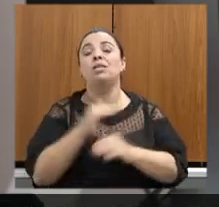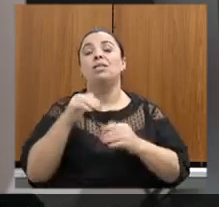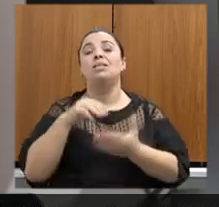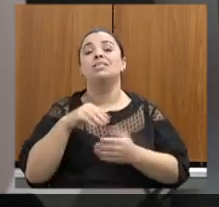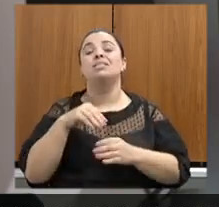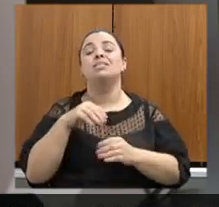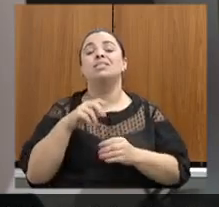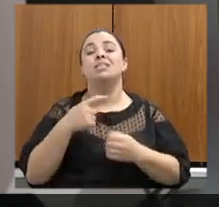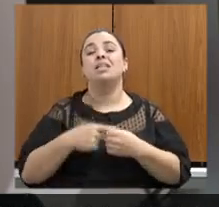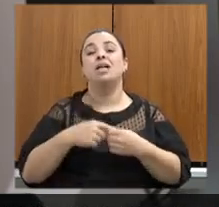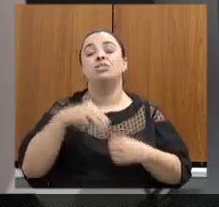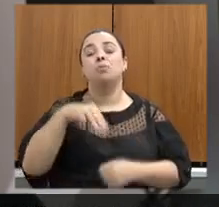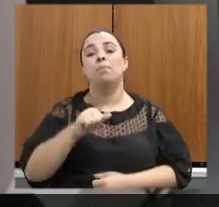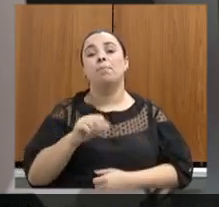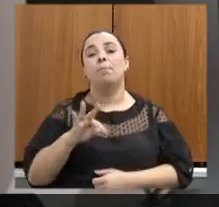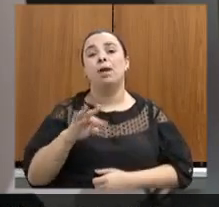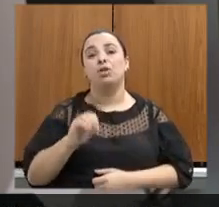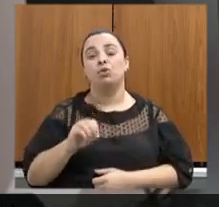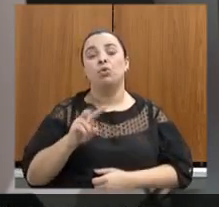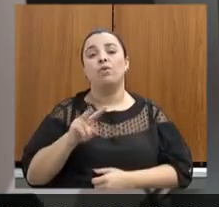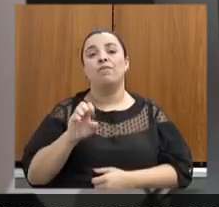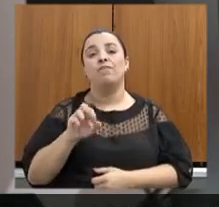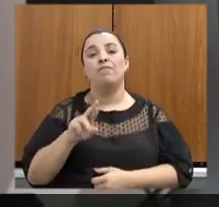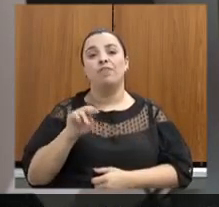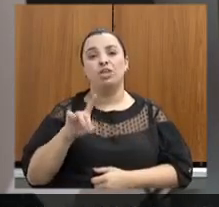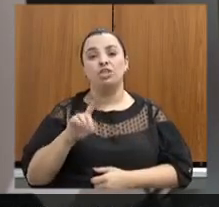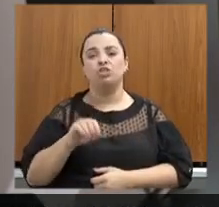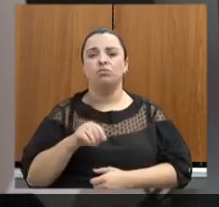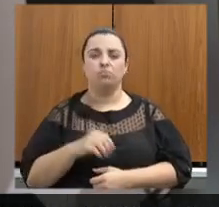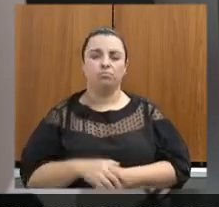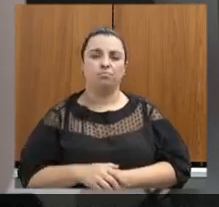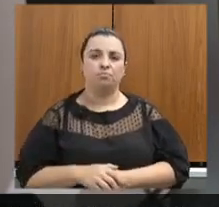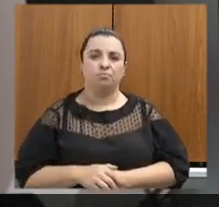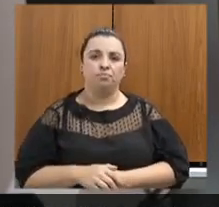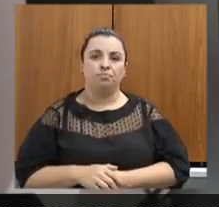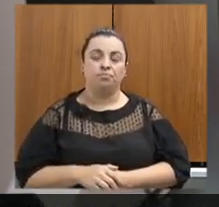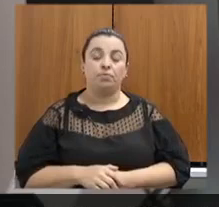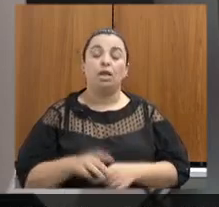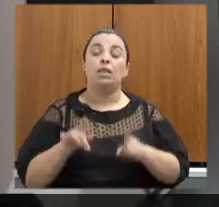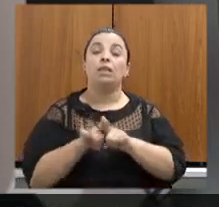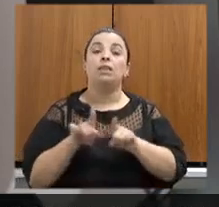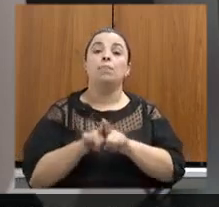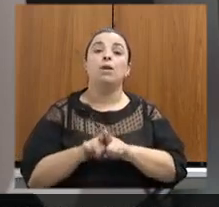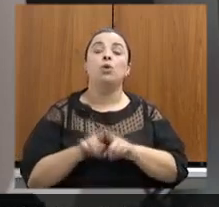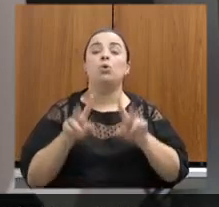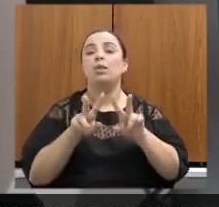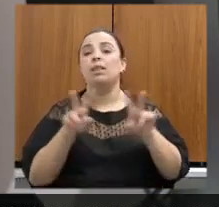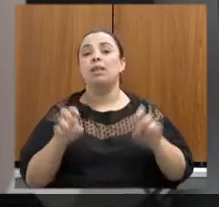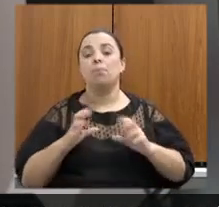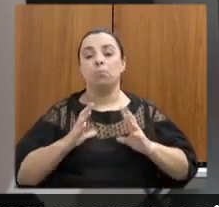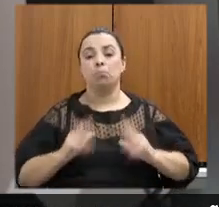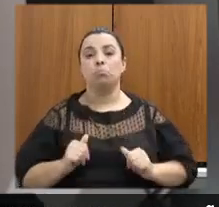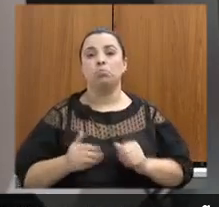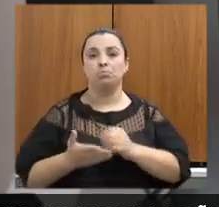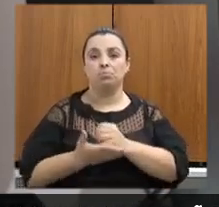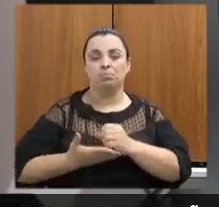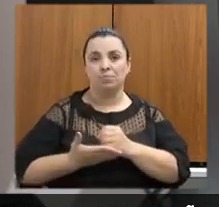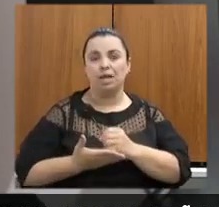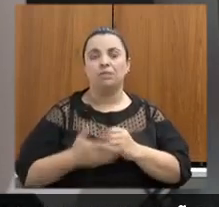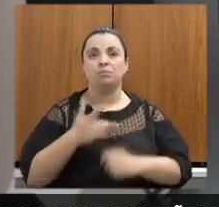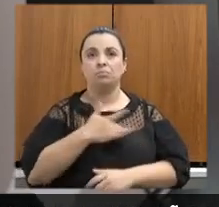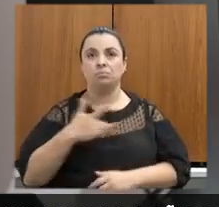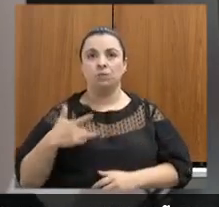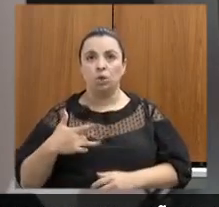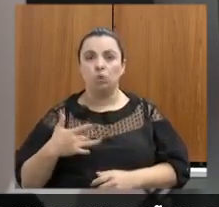2022. Por favor. Além disso, no tema saneamento, nós colocamos em dia os